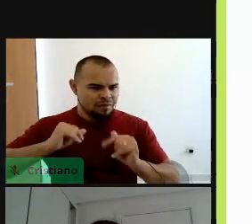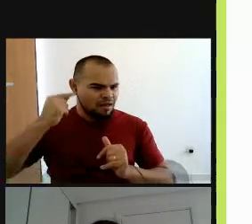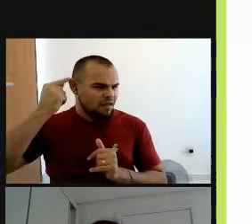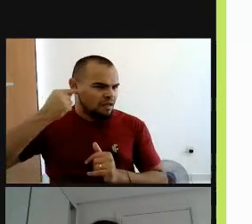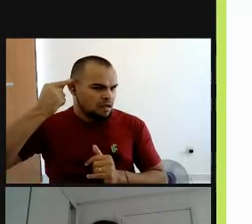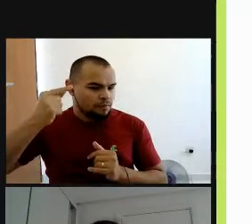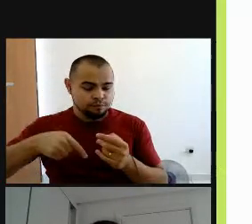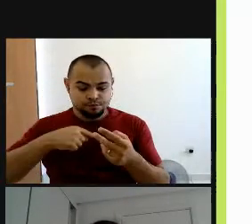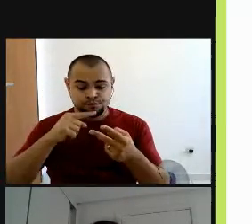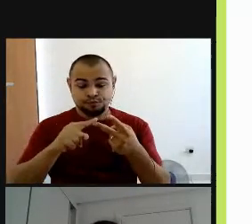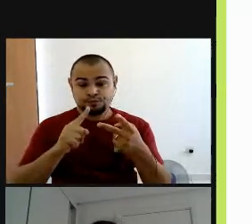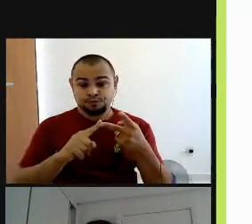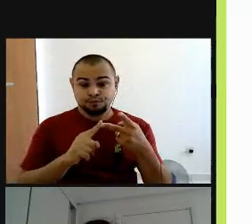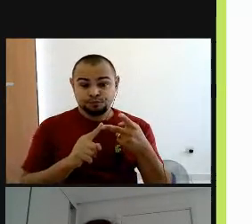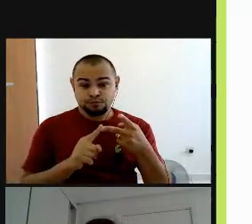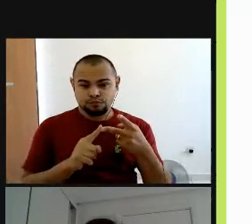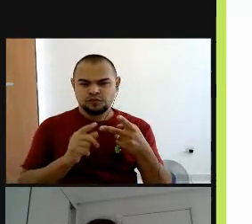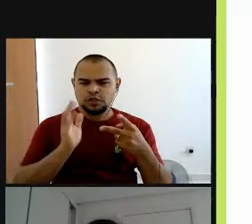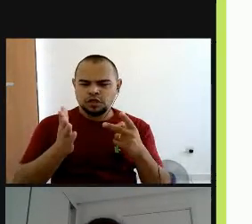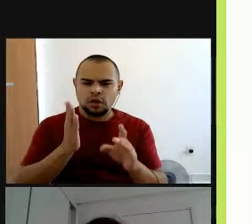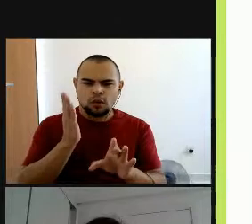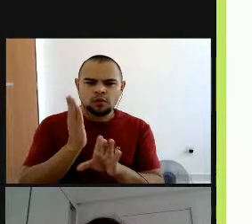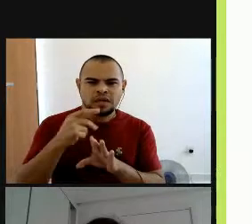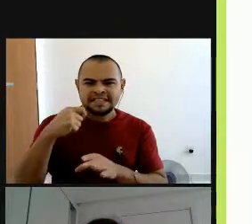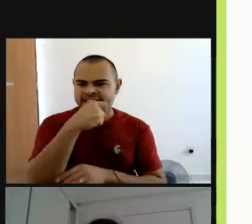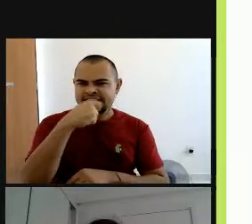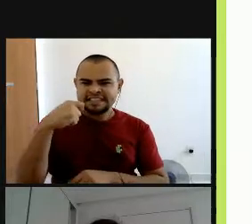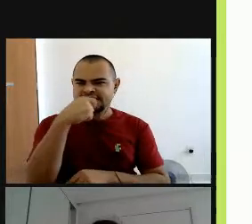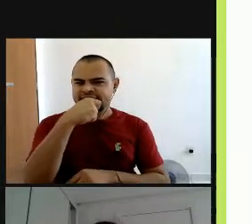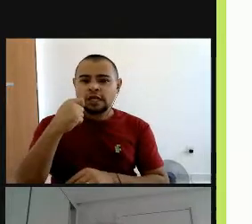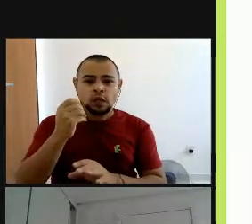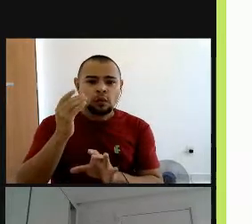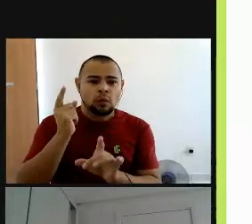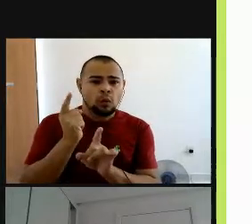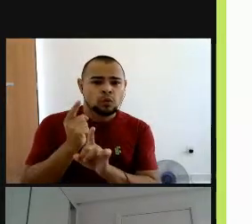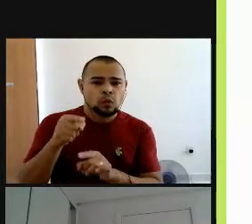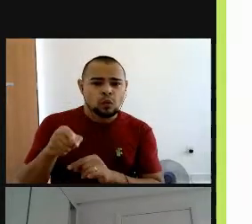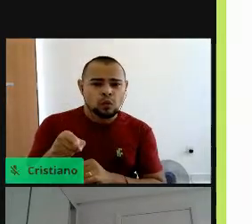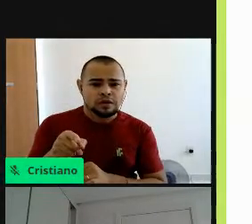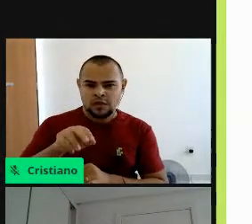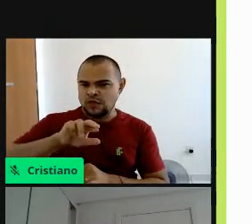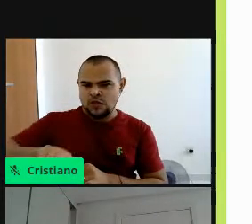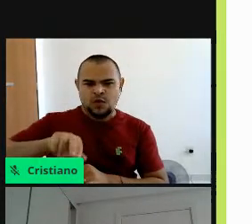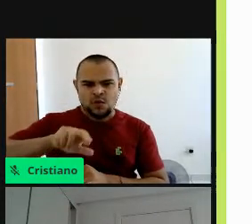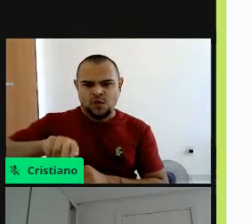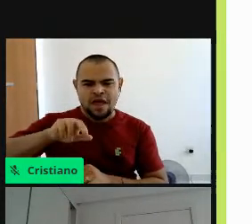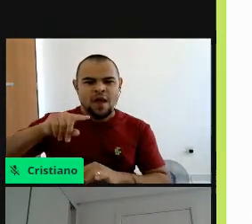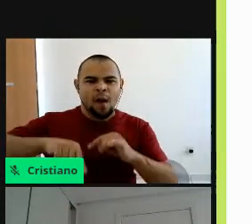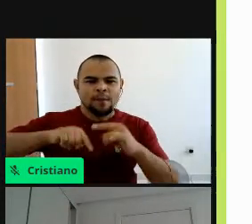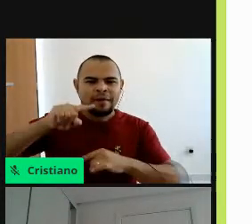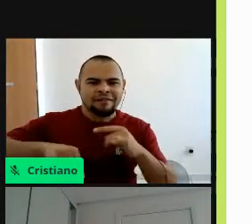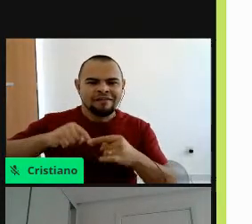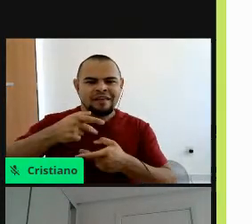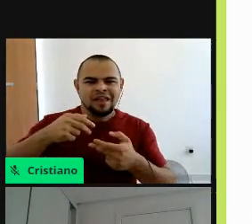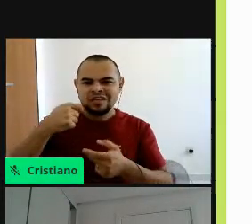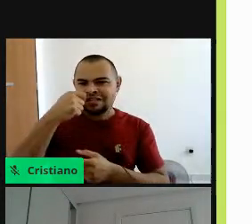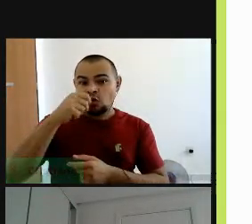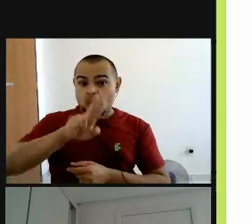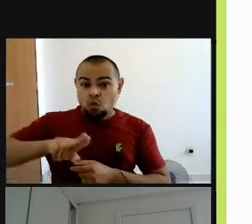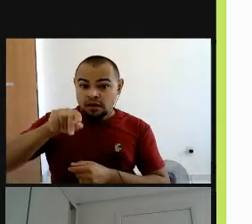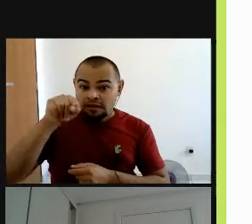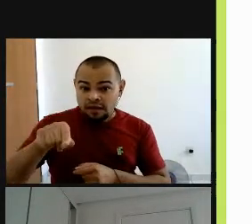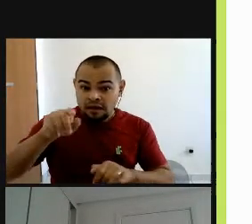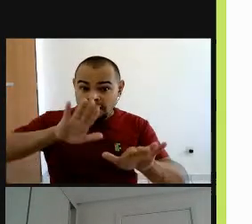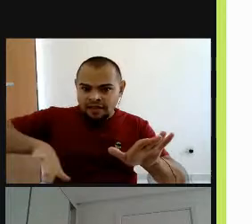encontrou escova de dente, né, então não são objetos que são utilizados lá na praia,